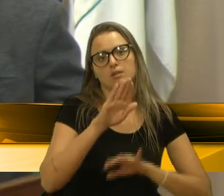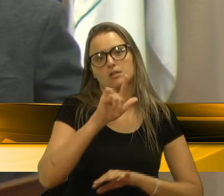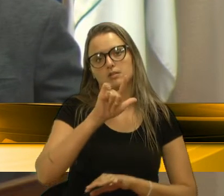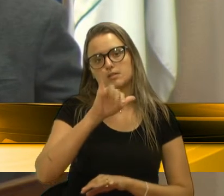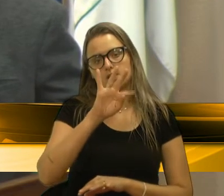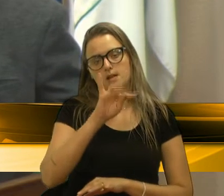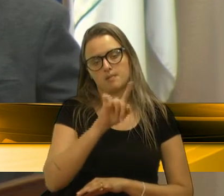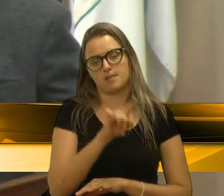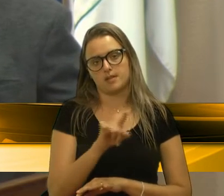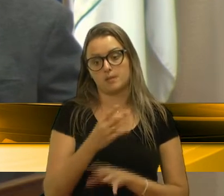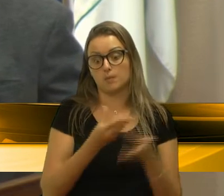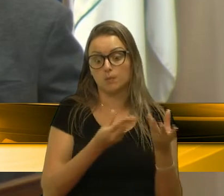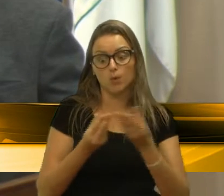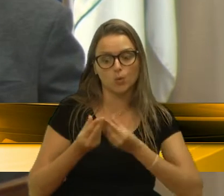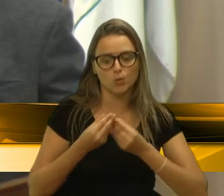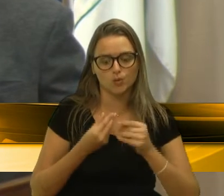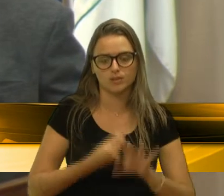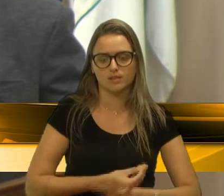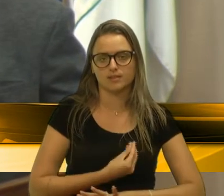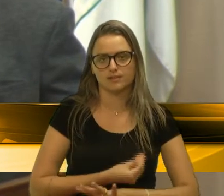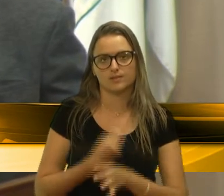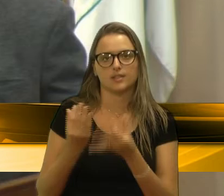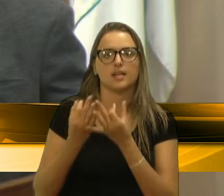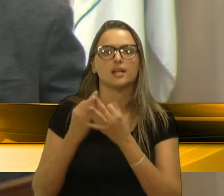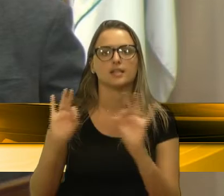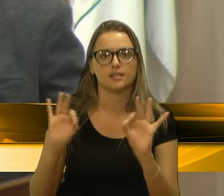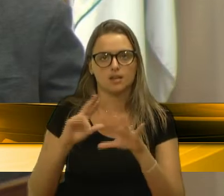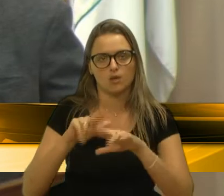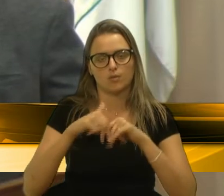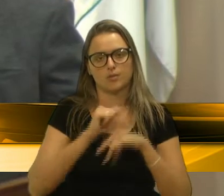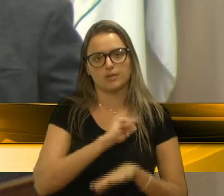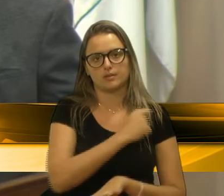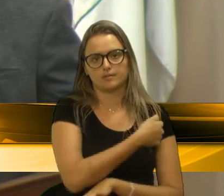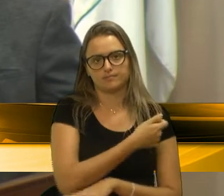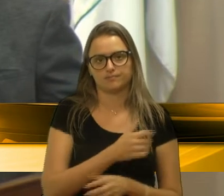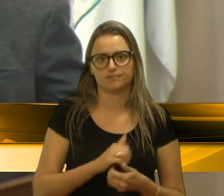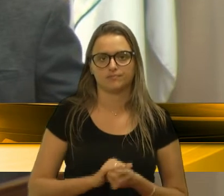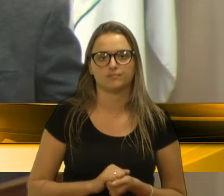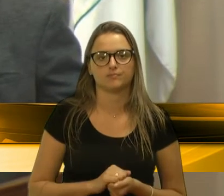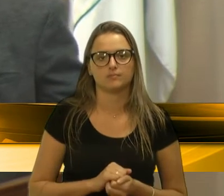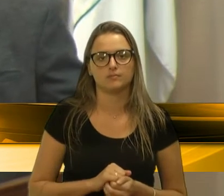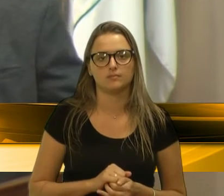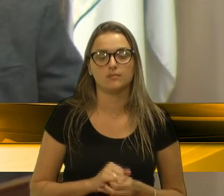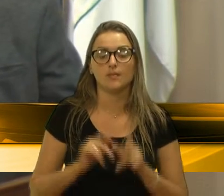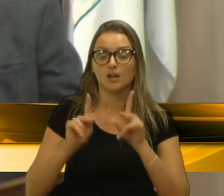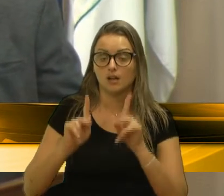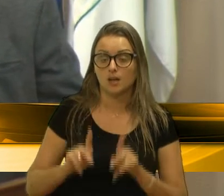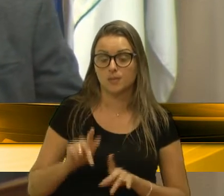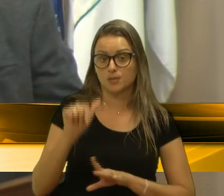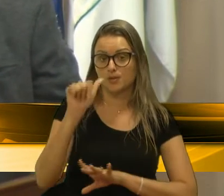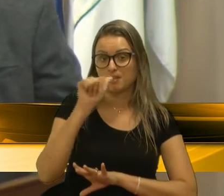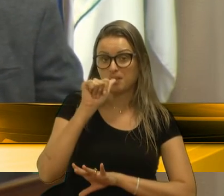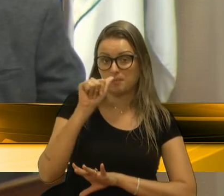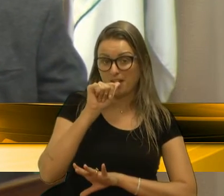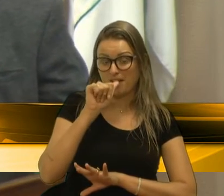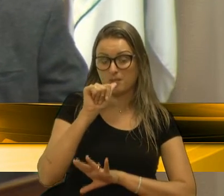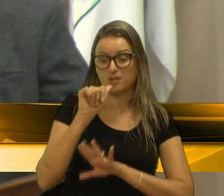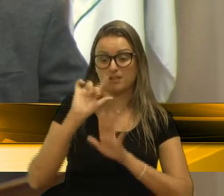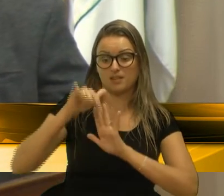Muitas vidas foram salvas em função dessas ações fiscalizatórias. E aquele que bebe e dirige é um irresponsável.